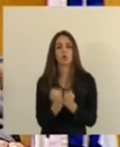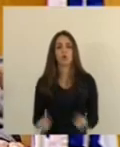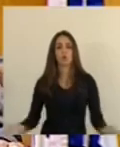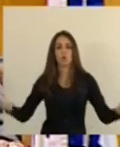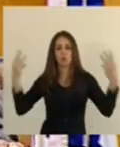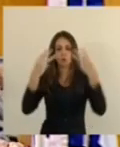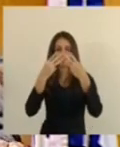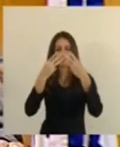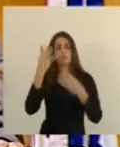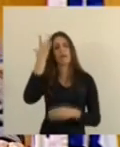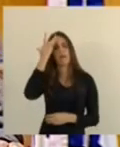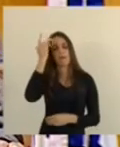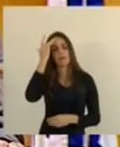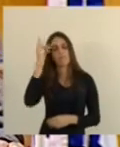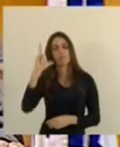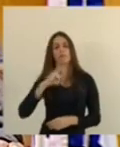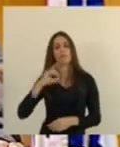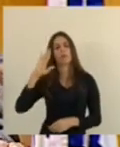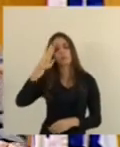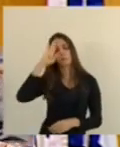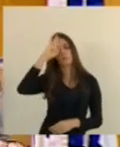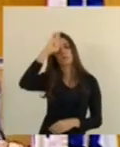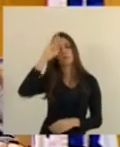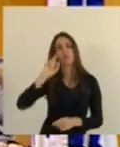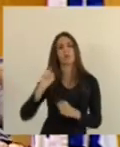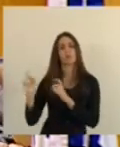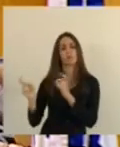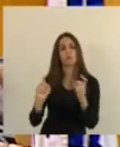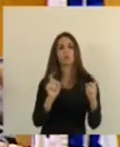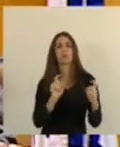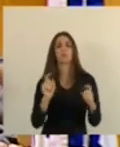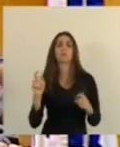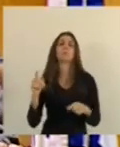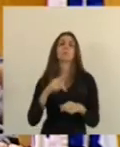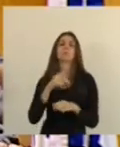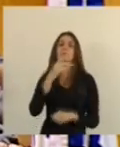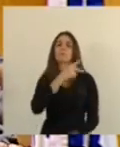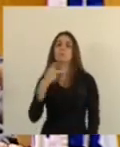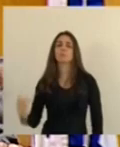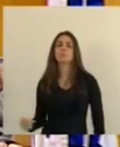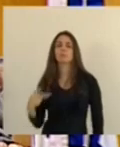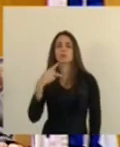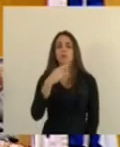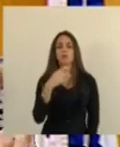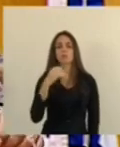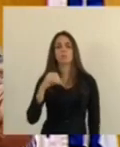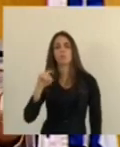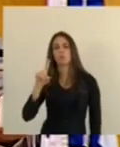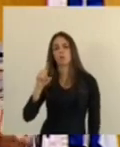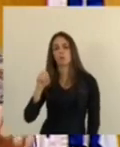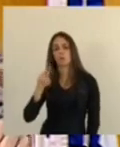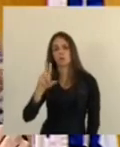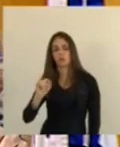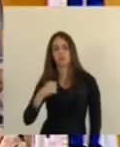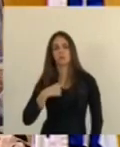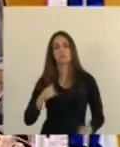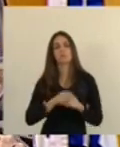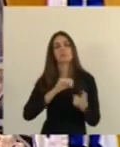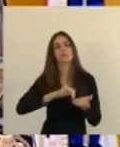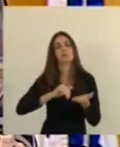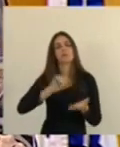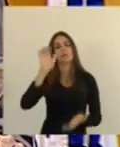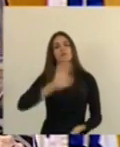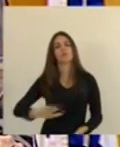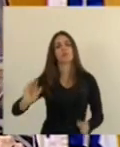amanhã Bolsonaro deve se reunir com o presidente da Polônia Andrzej Duda e com o secretário geral da ONU